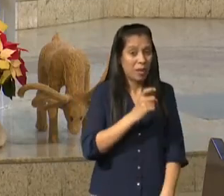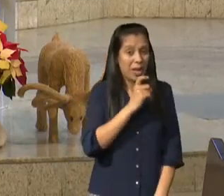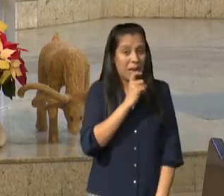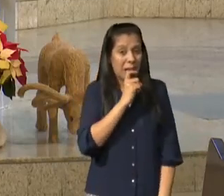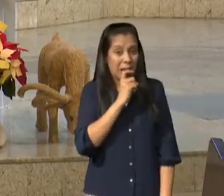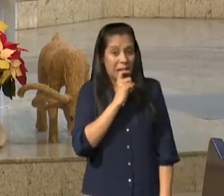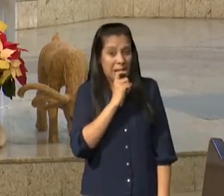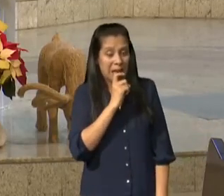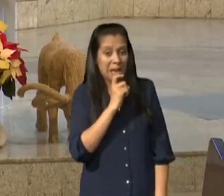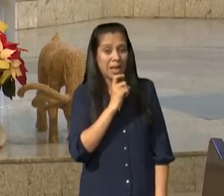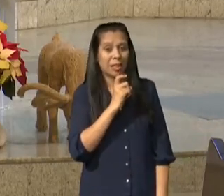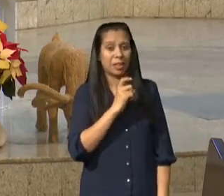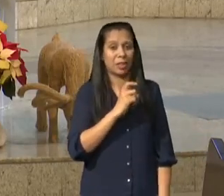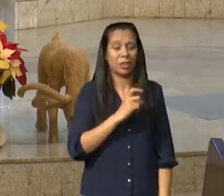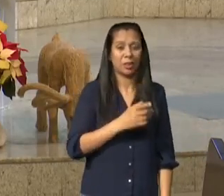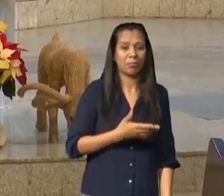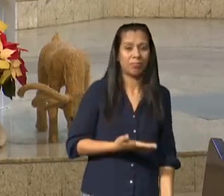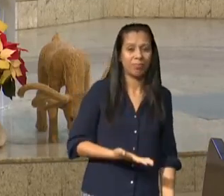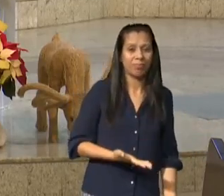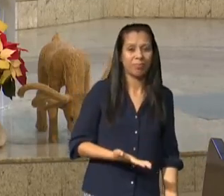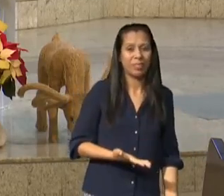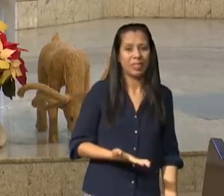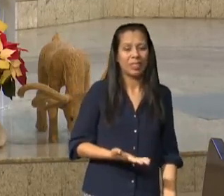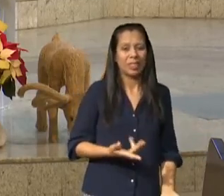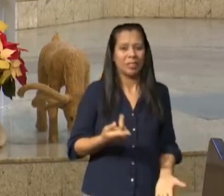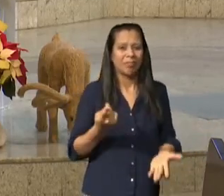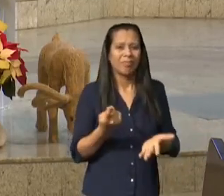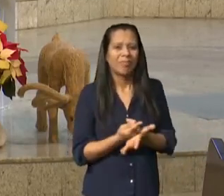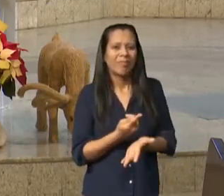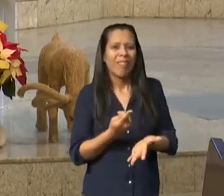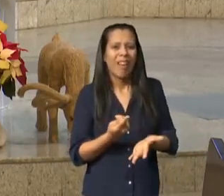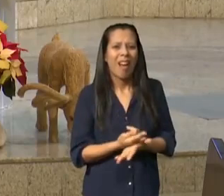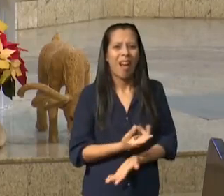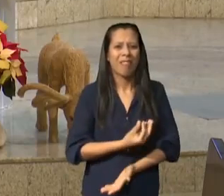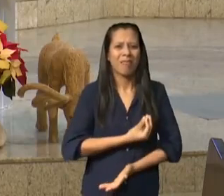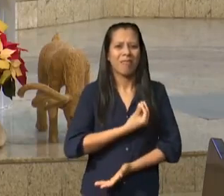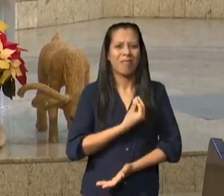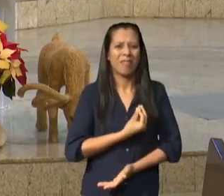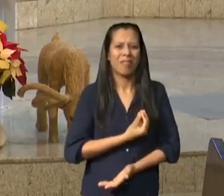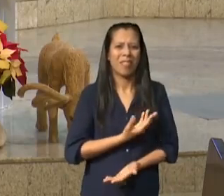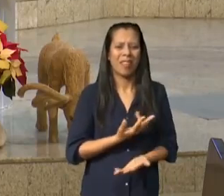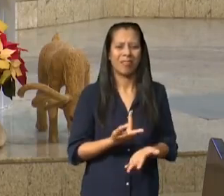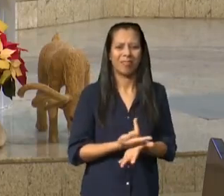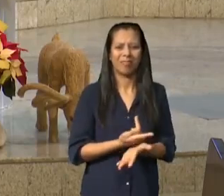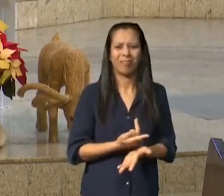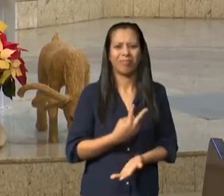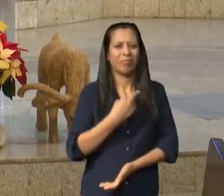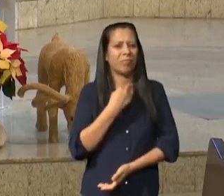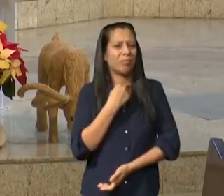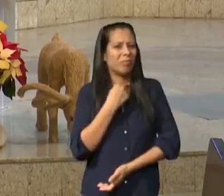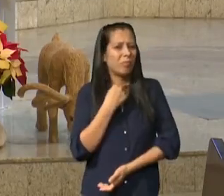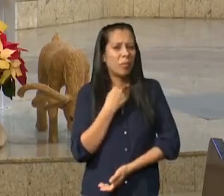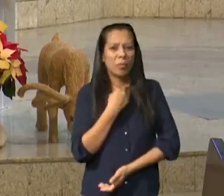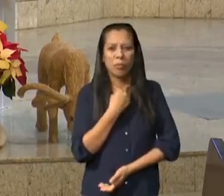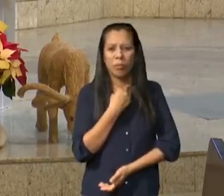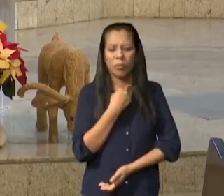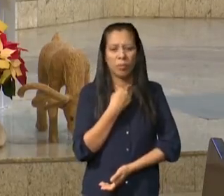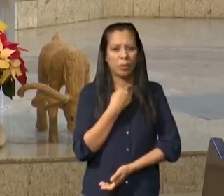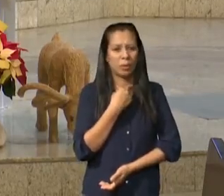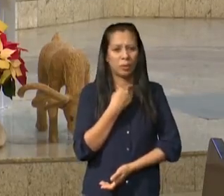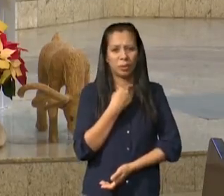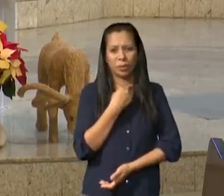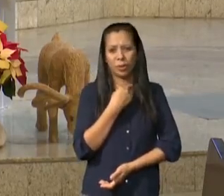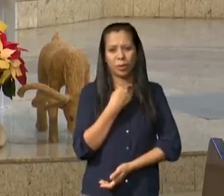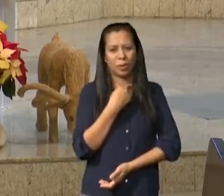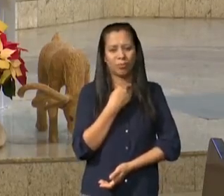coisas más foi uma das questões que tirou milhares de